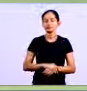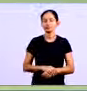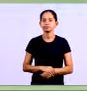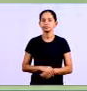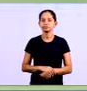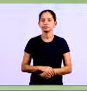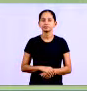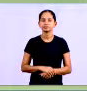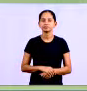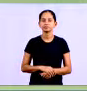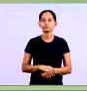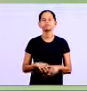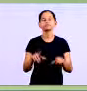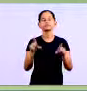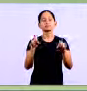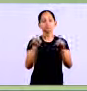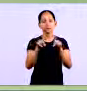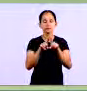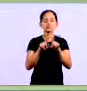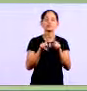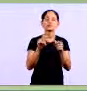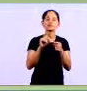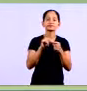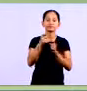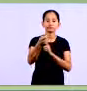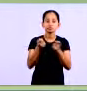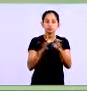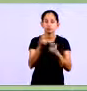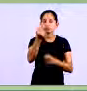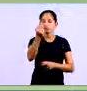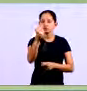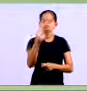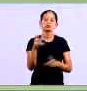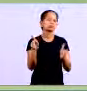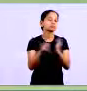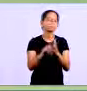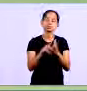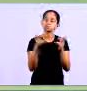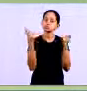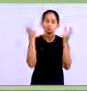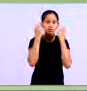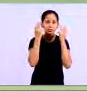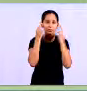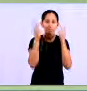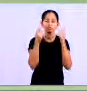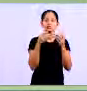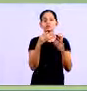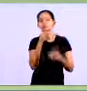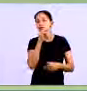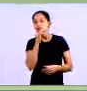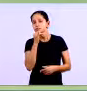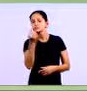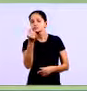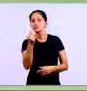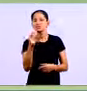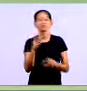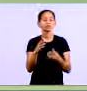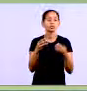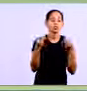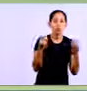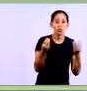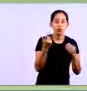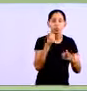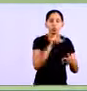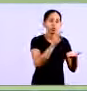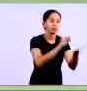controle controla o movimento das entradas e saída de dinheiro na empresa outro ponto importante se você ficar deficitário você vai ter que buscar dinheiro fora não tem